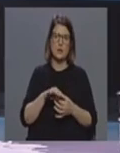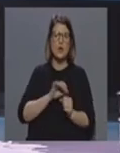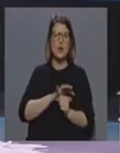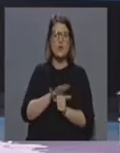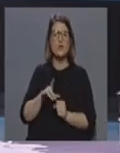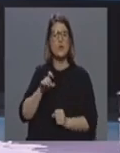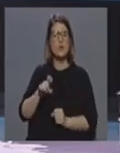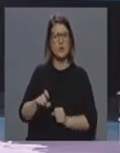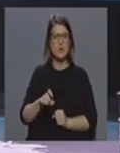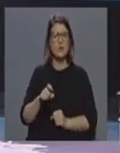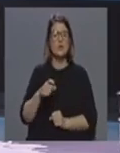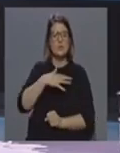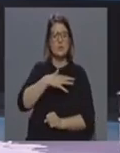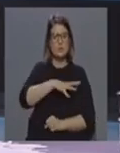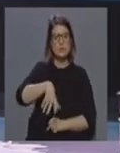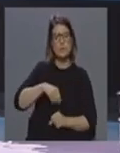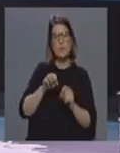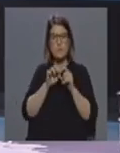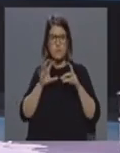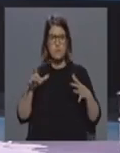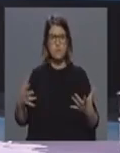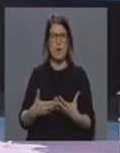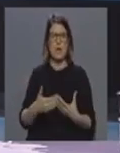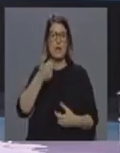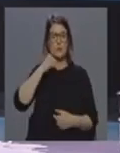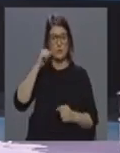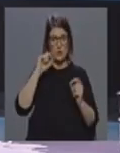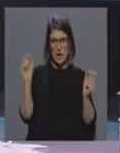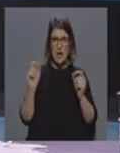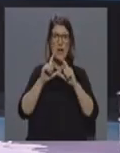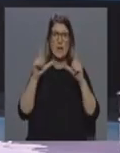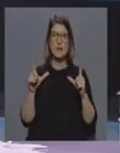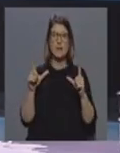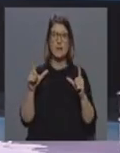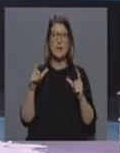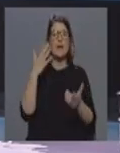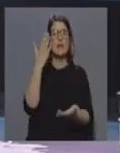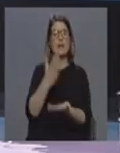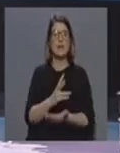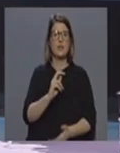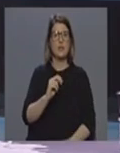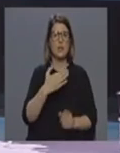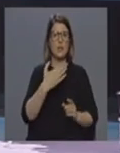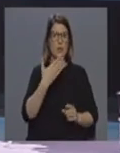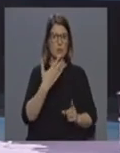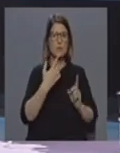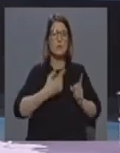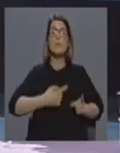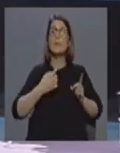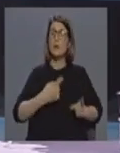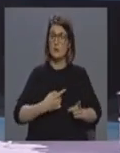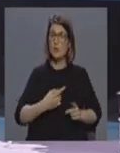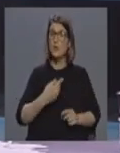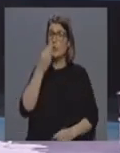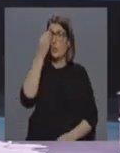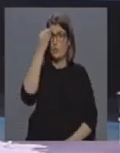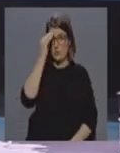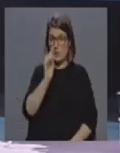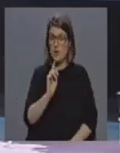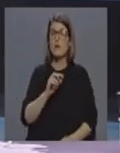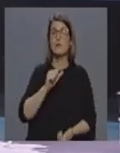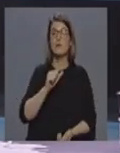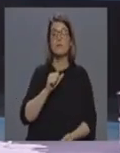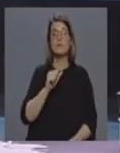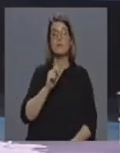-19. Os Açores estão em estado de alerta, pelo menos até 31 de março. Estão desaconselhadas as deslocações